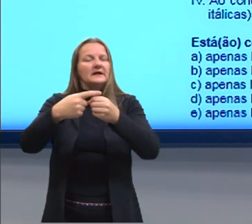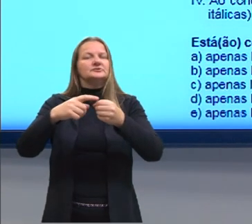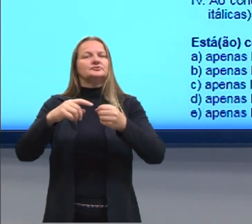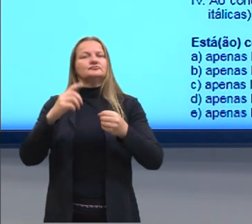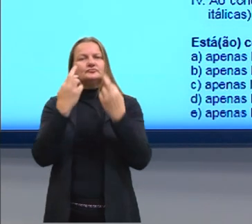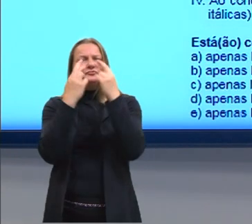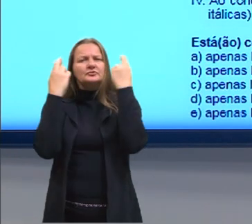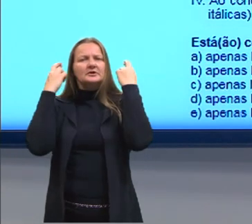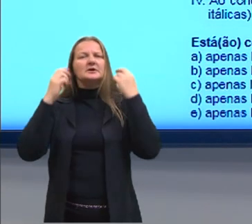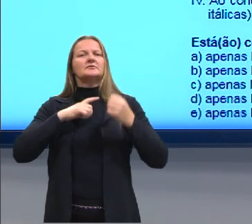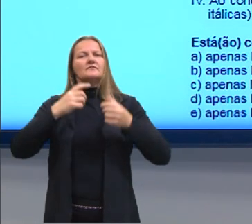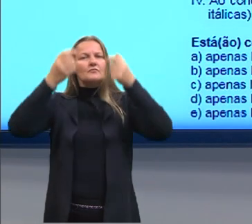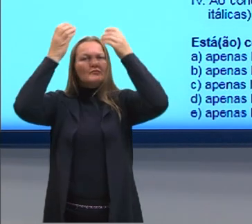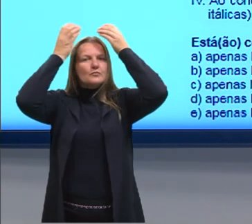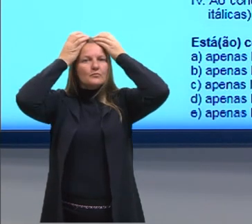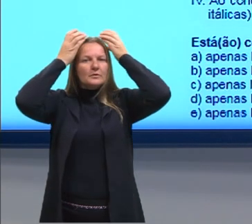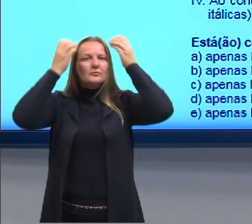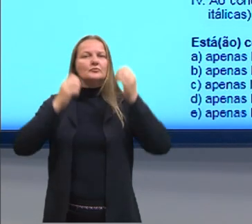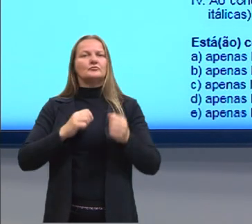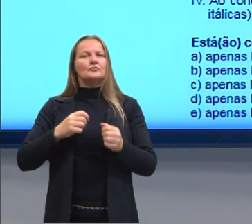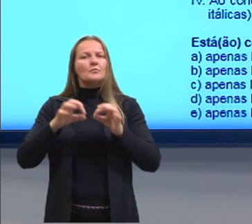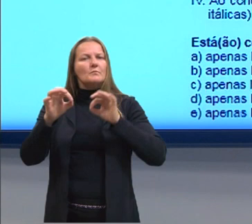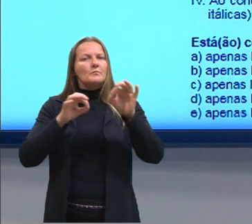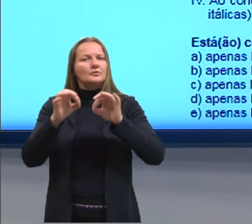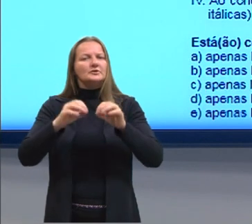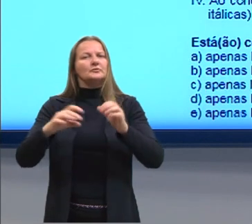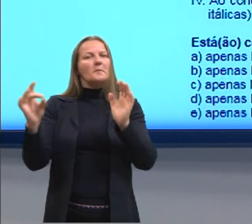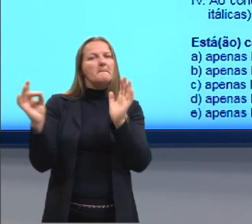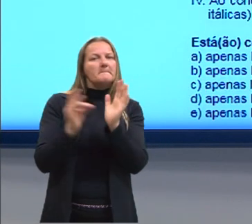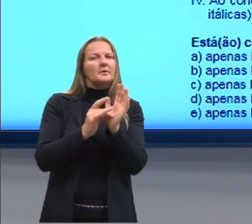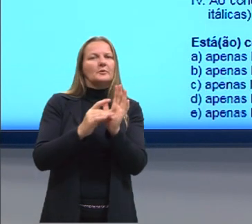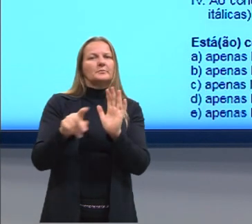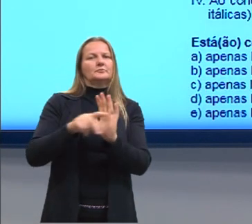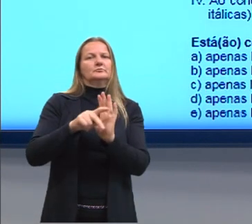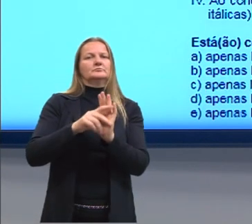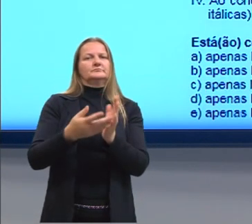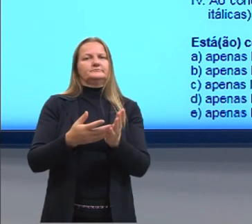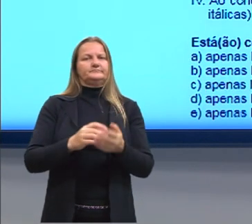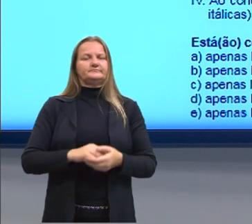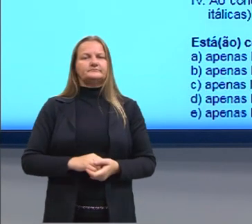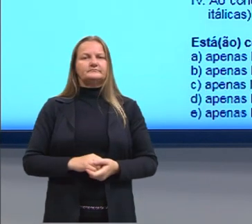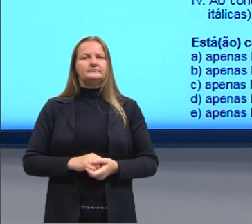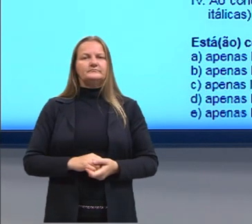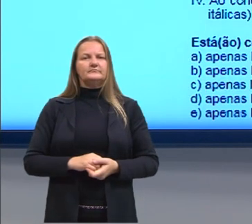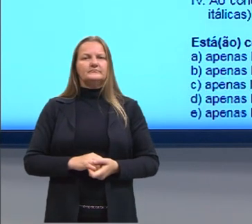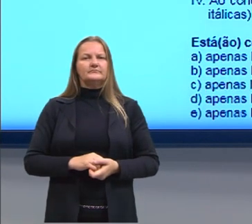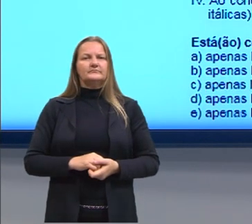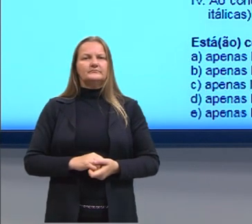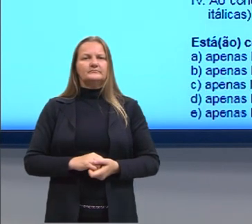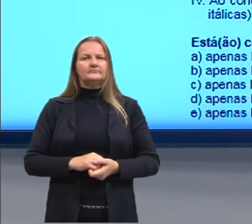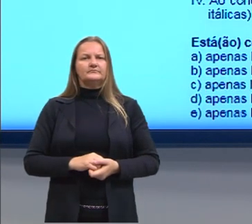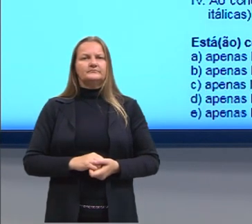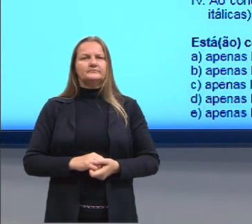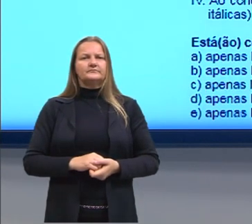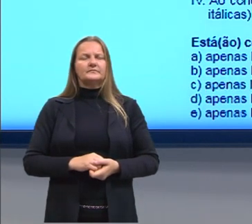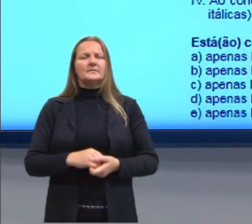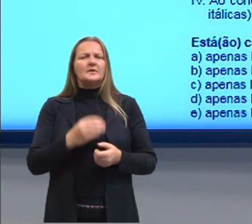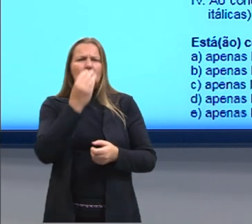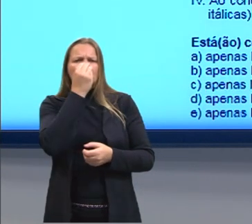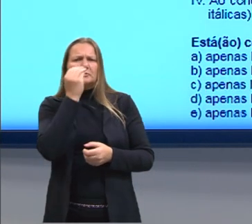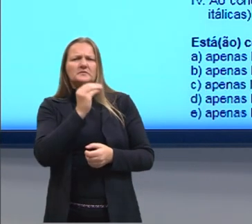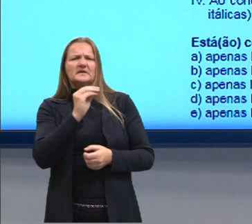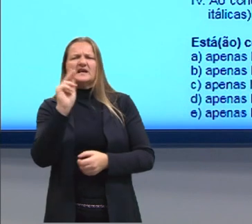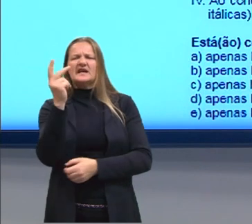Romano manteve o seu projeto original, oriundo das culturas itálicas, ignorou a cultura